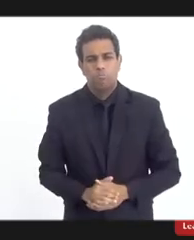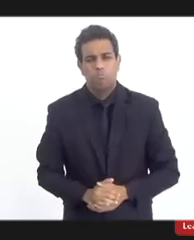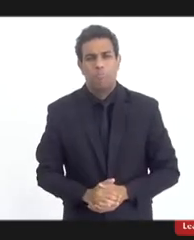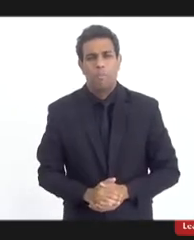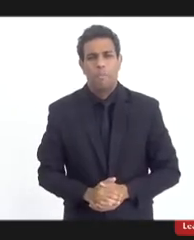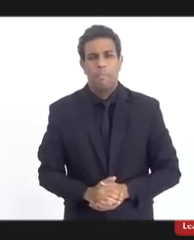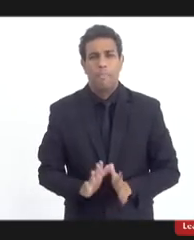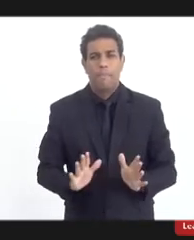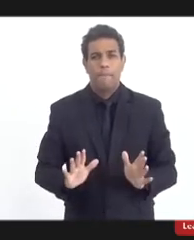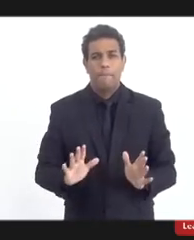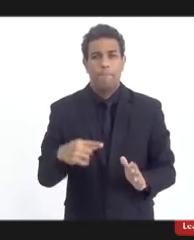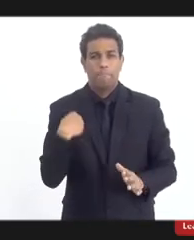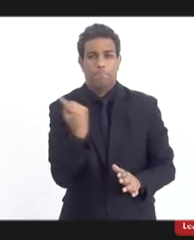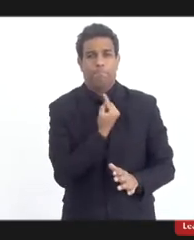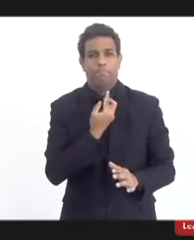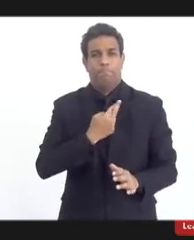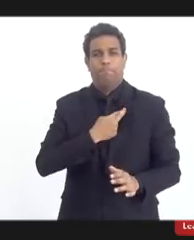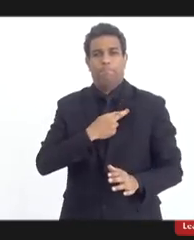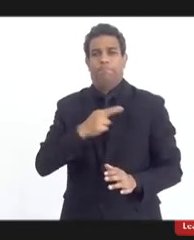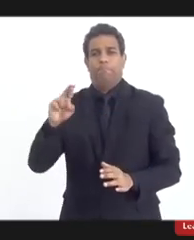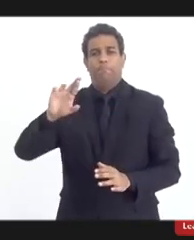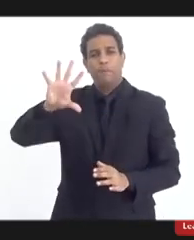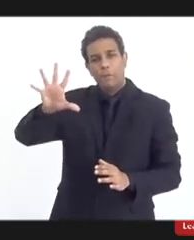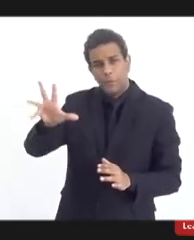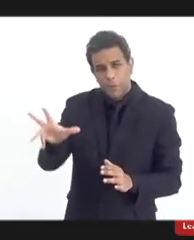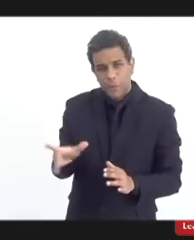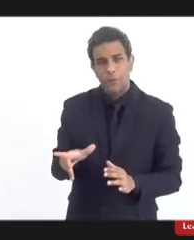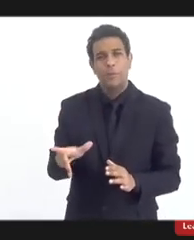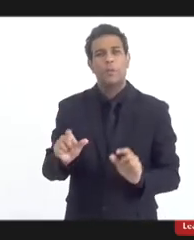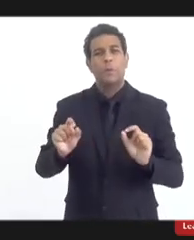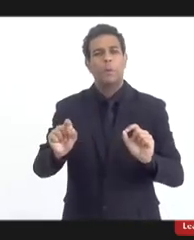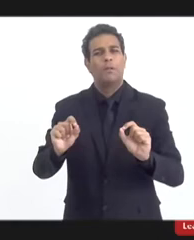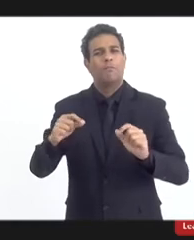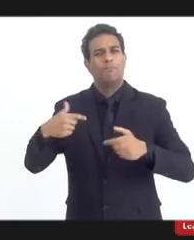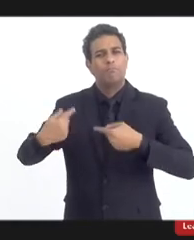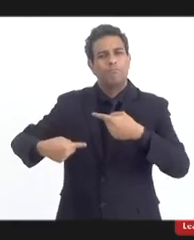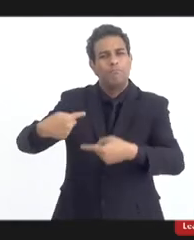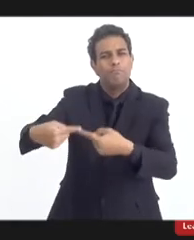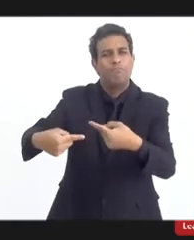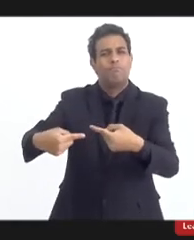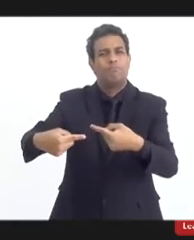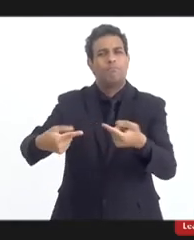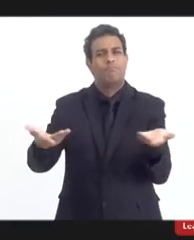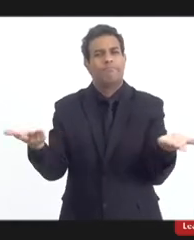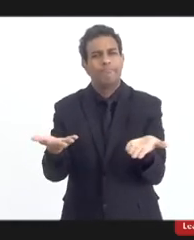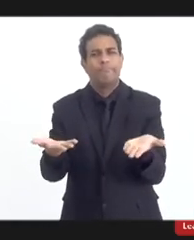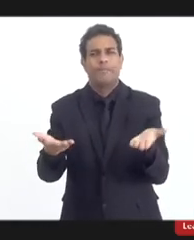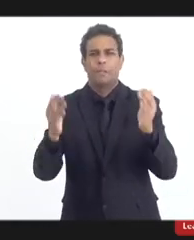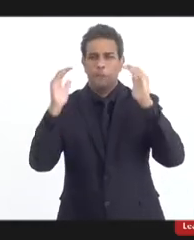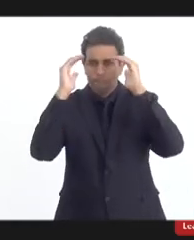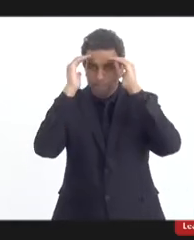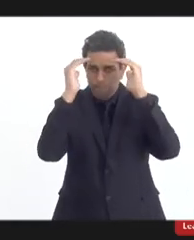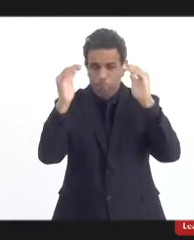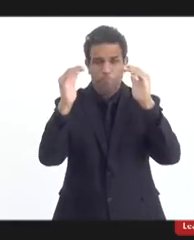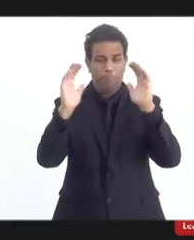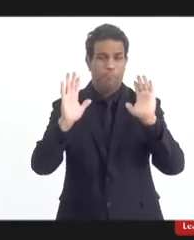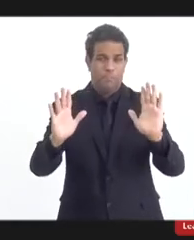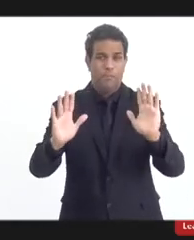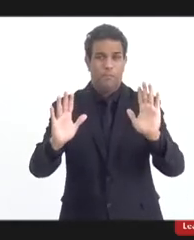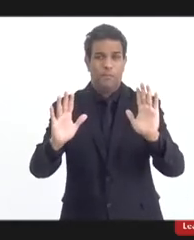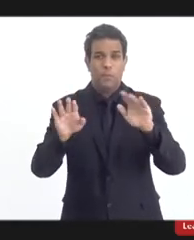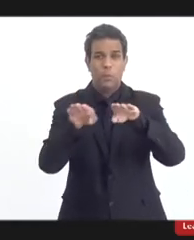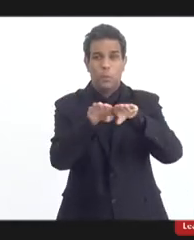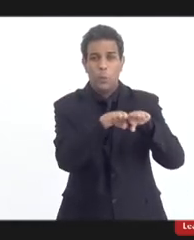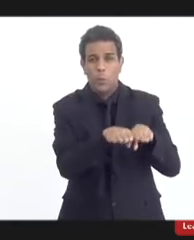Nossa religião coexiste num num clima que eu entendo que daí